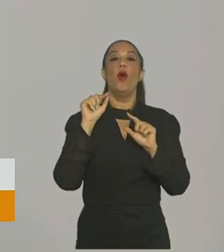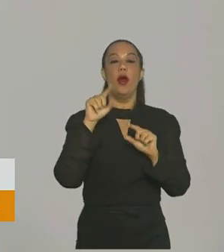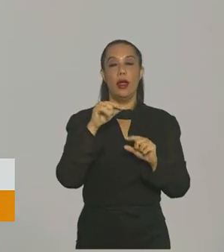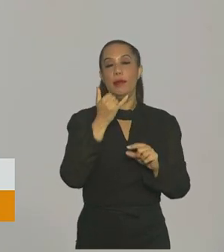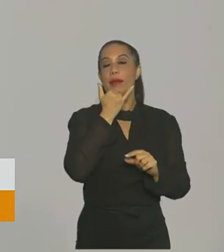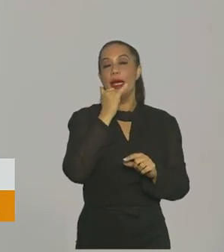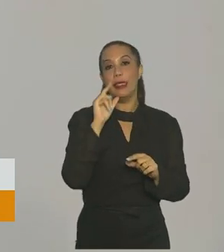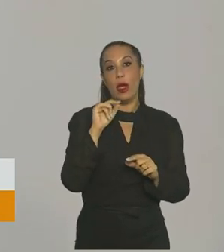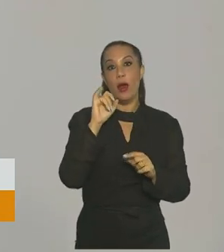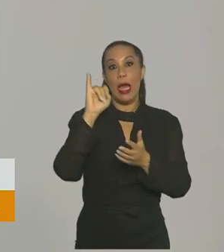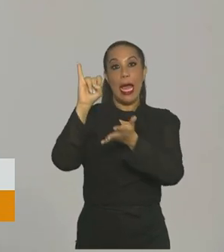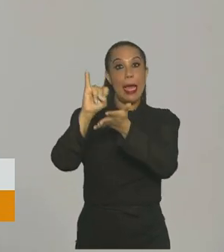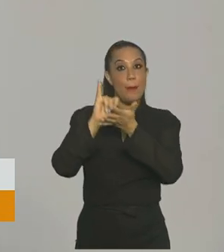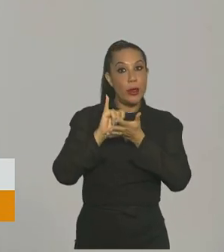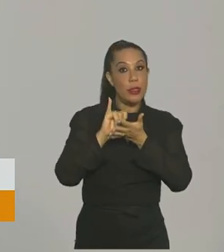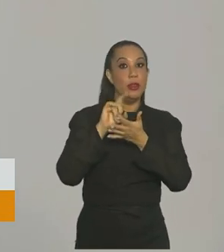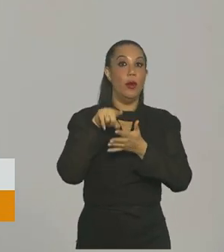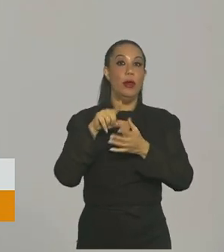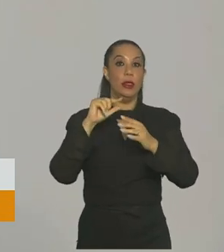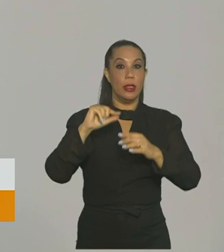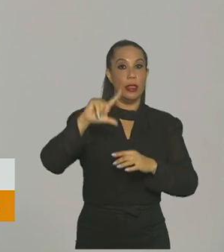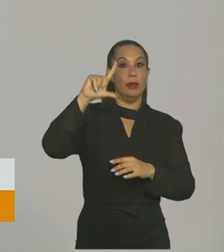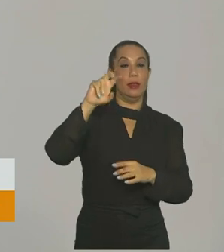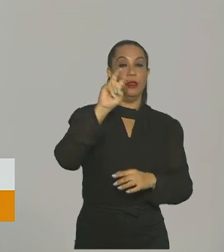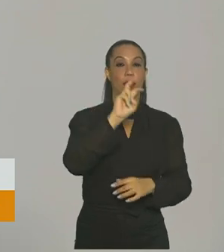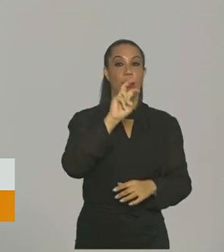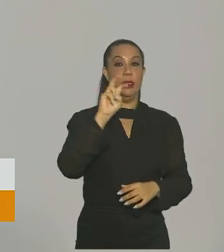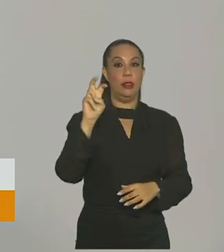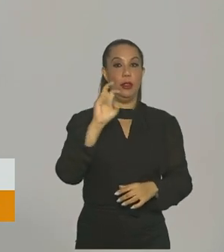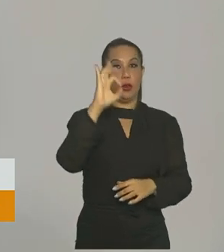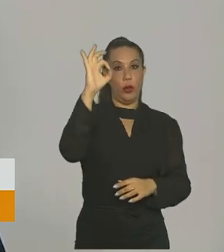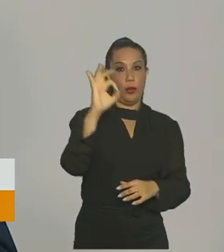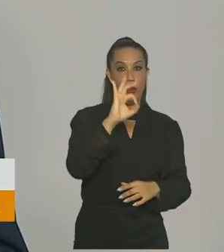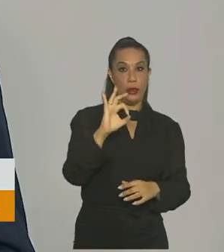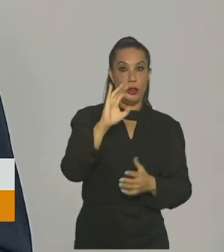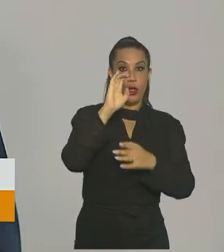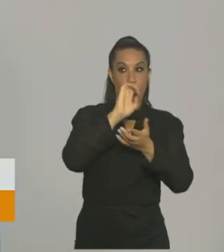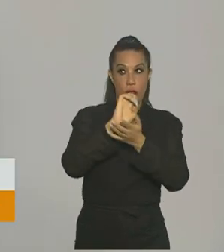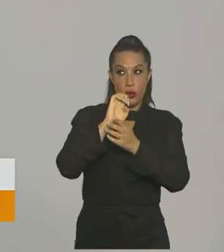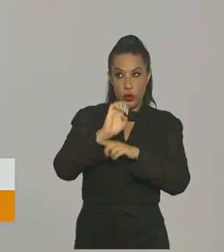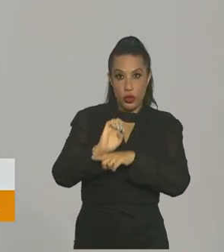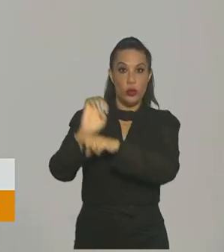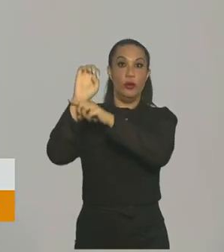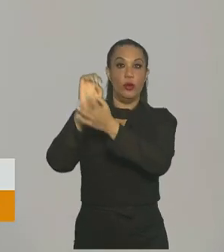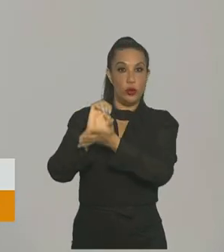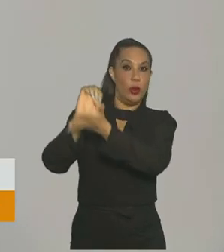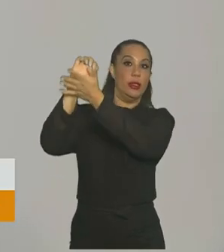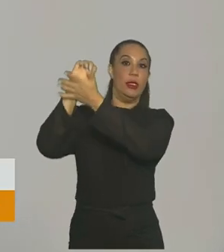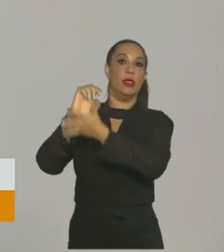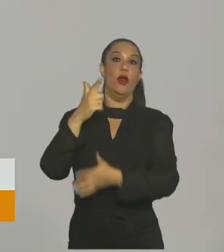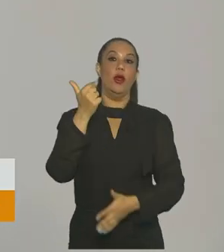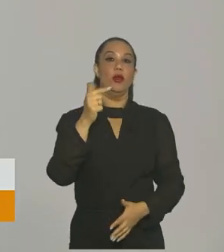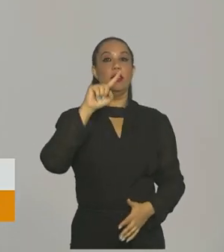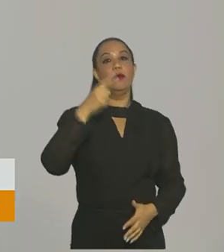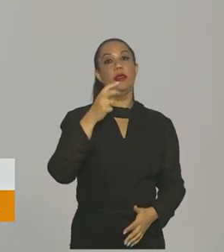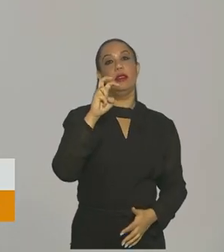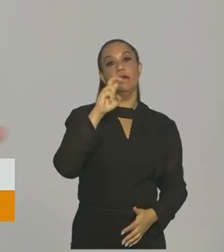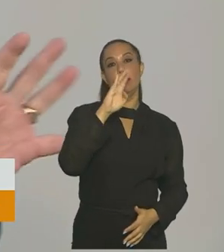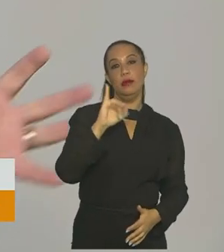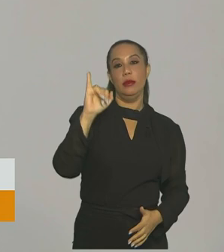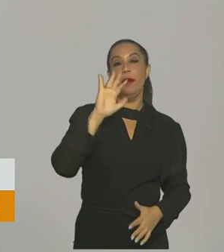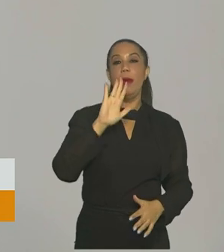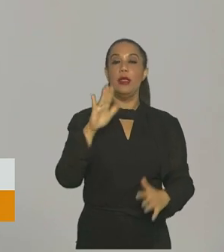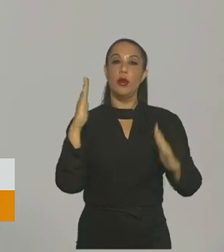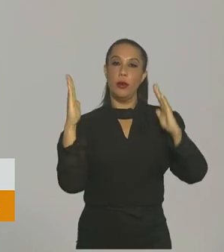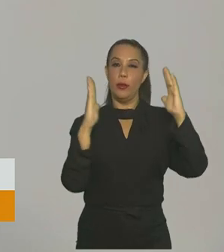perdão, as importações, com crescimento de 55%. Já as exportações chegaram a 12,5 bilhões. Então,